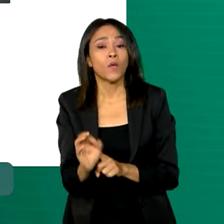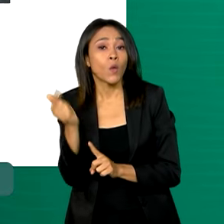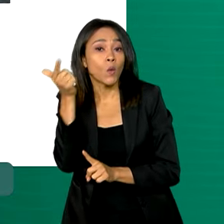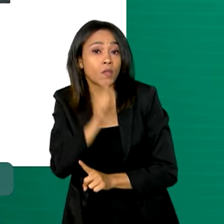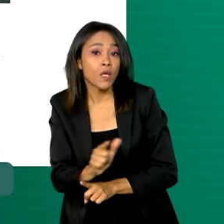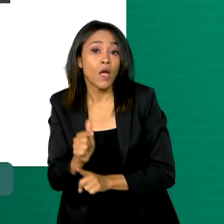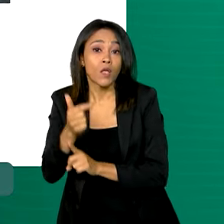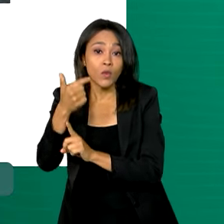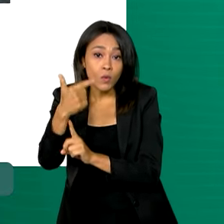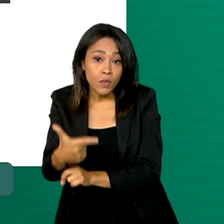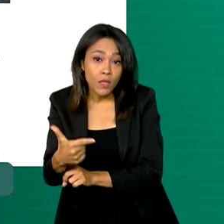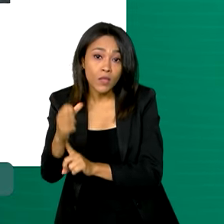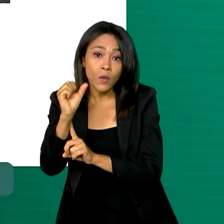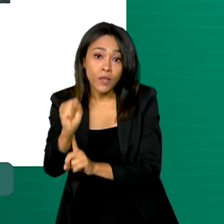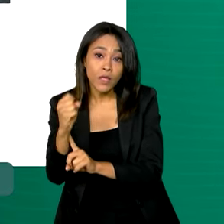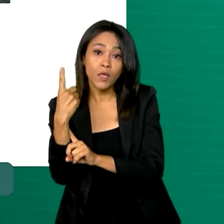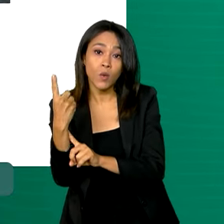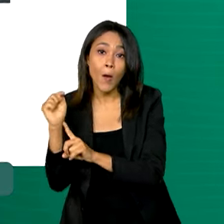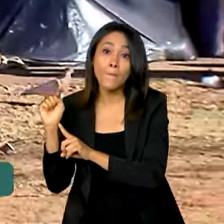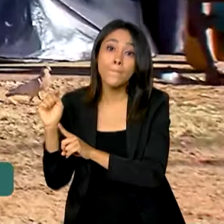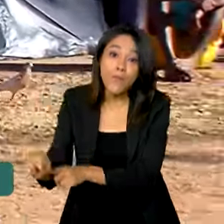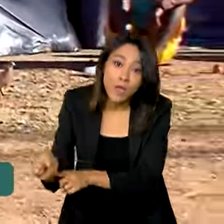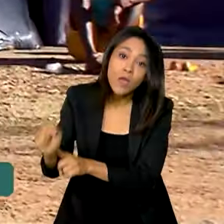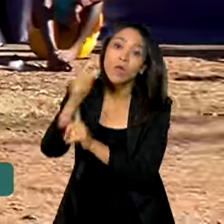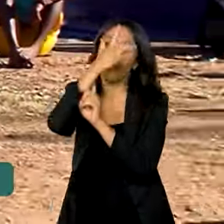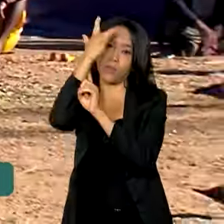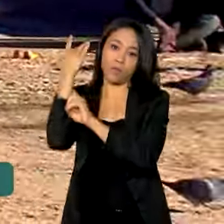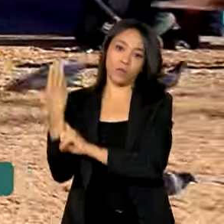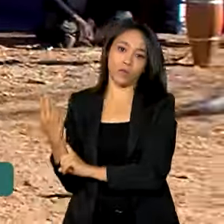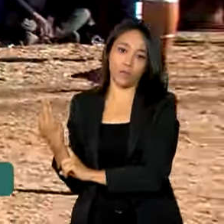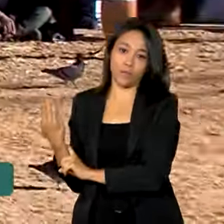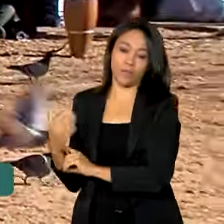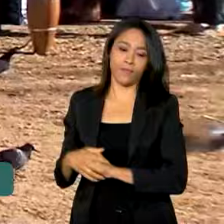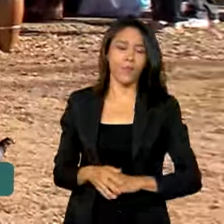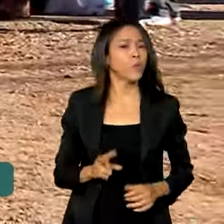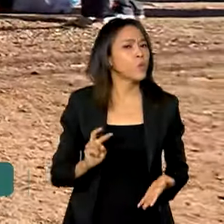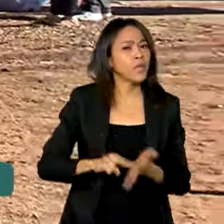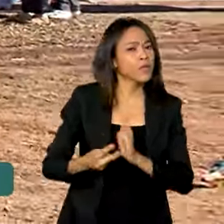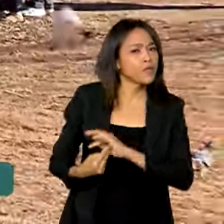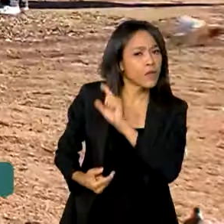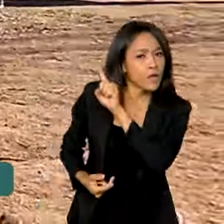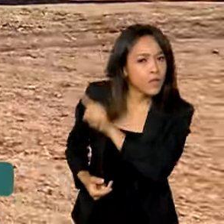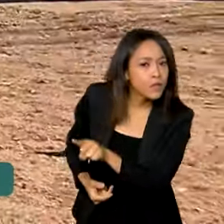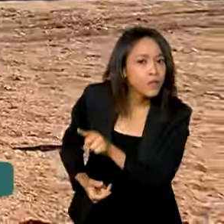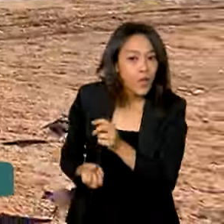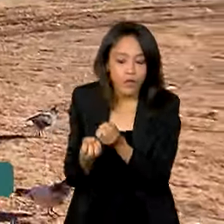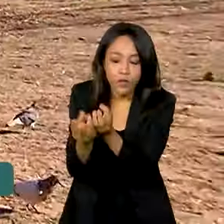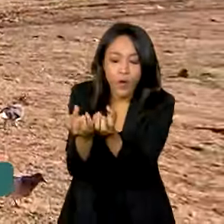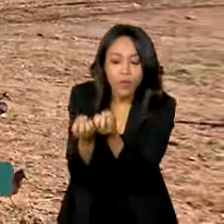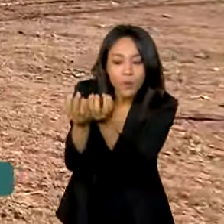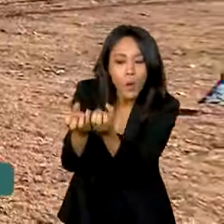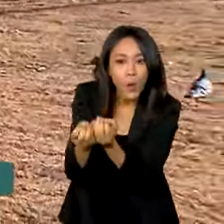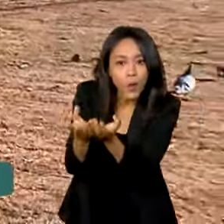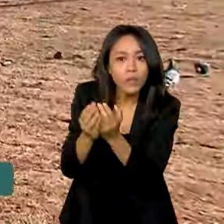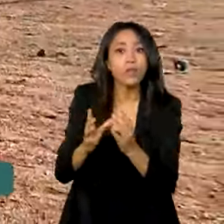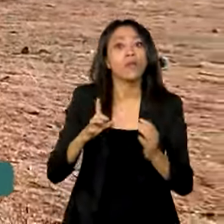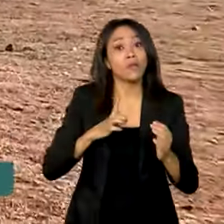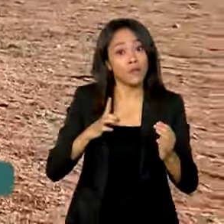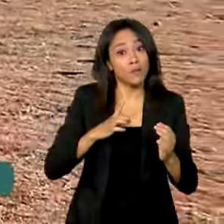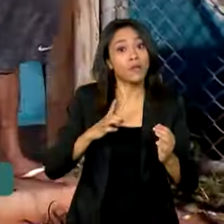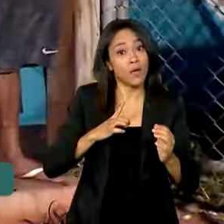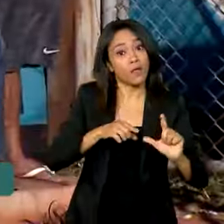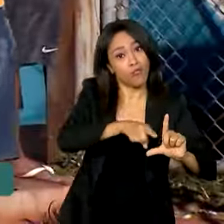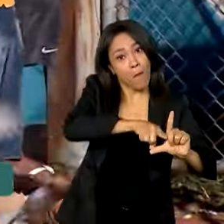281 mil pessoas. Ou seja, os dados indicam um crescimento significativo,